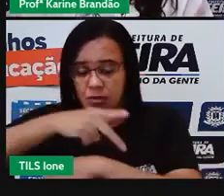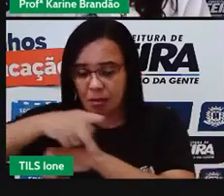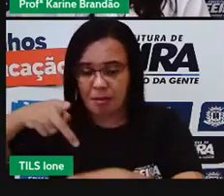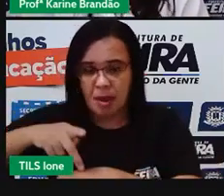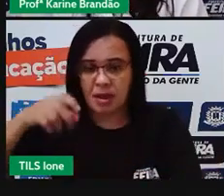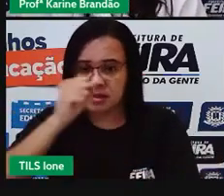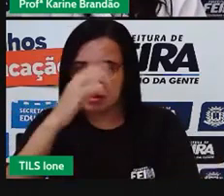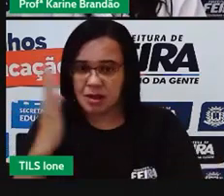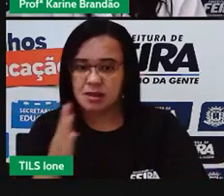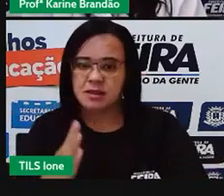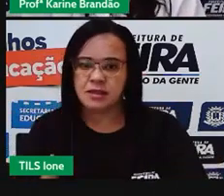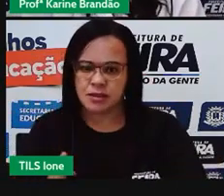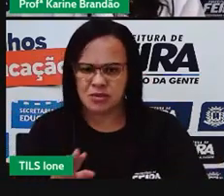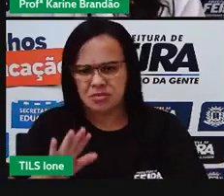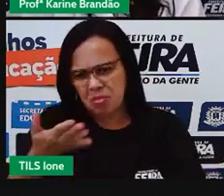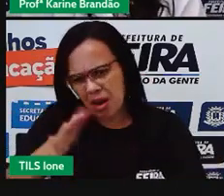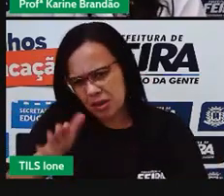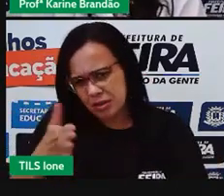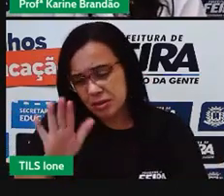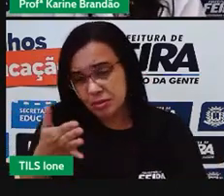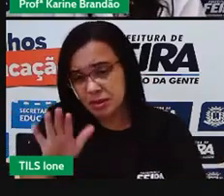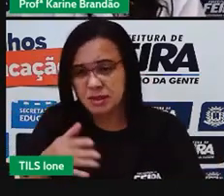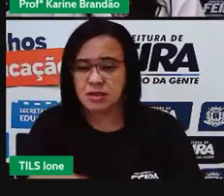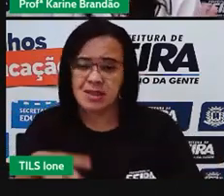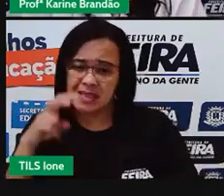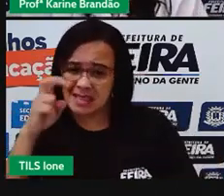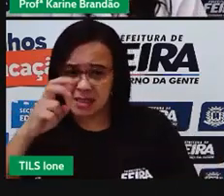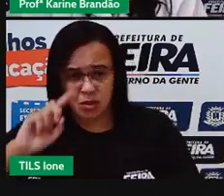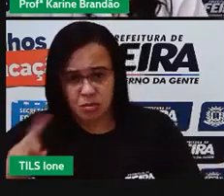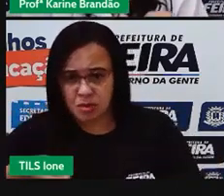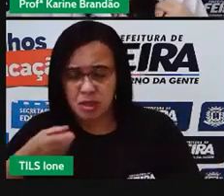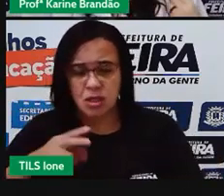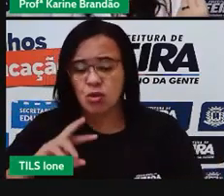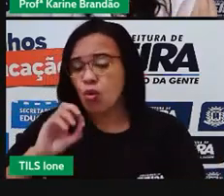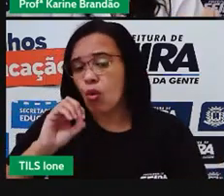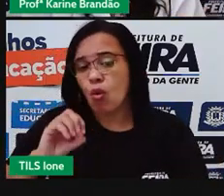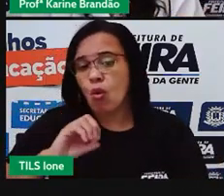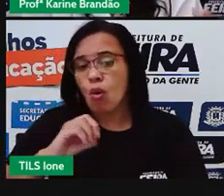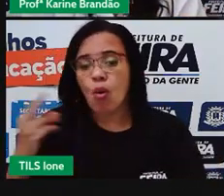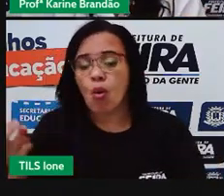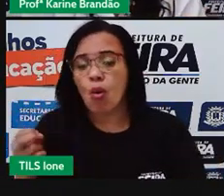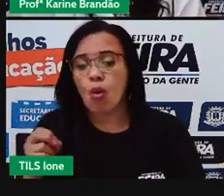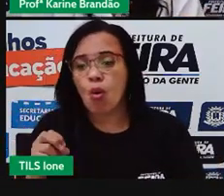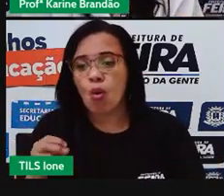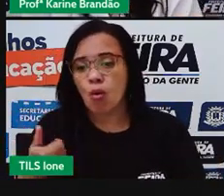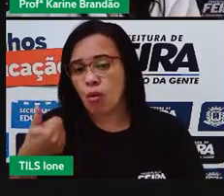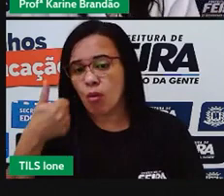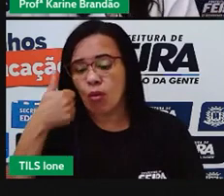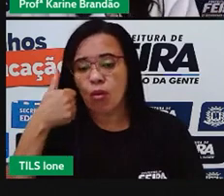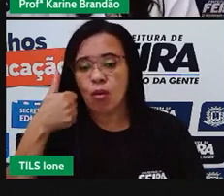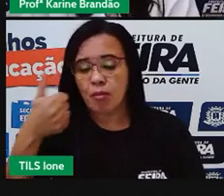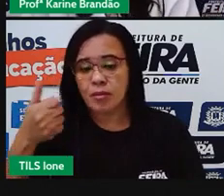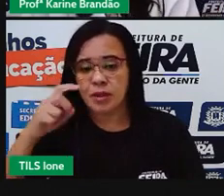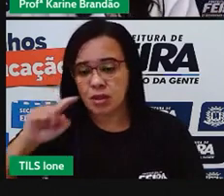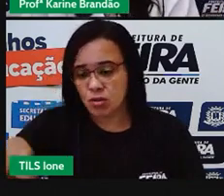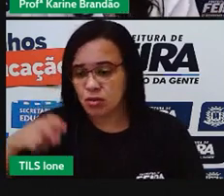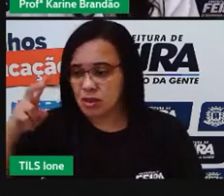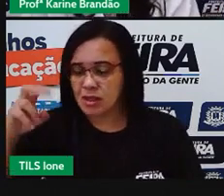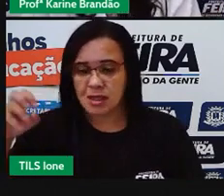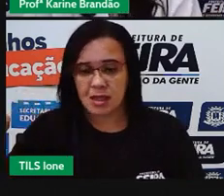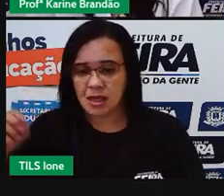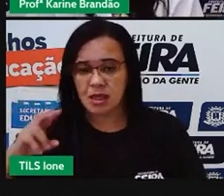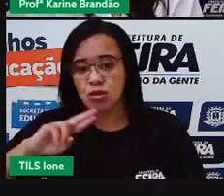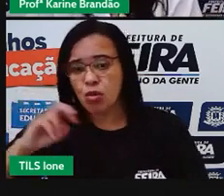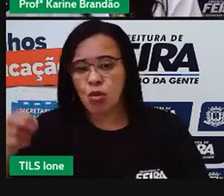Essa média, ela vai variar, né? De 5 mil, vai ter uma média de 1.500 a 10 mil litros por